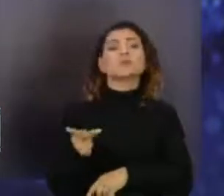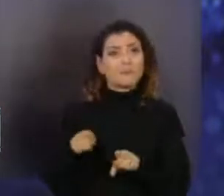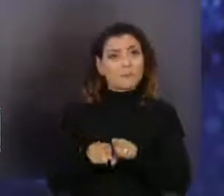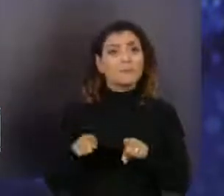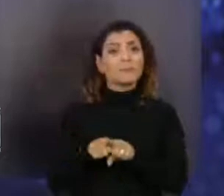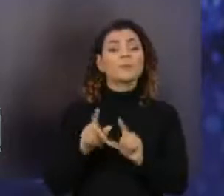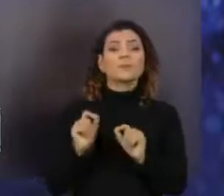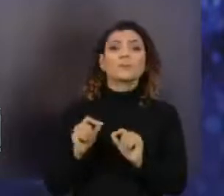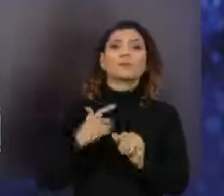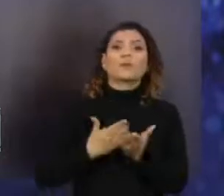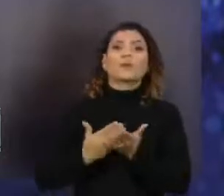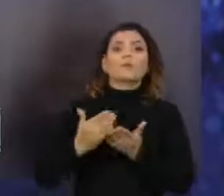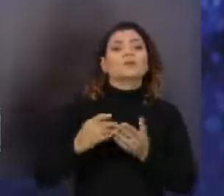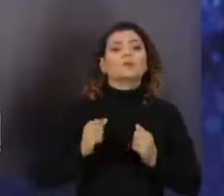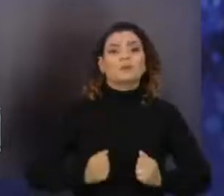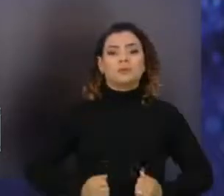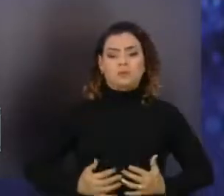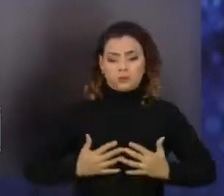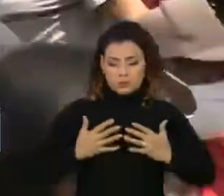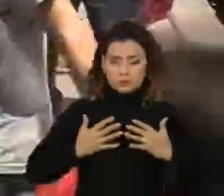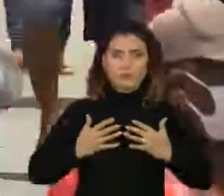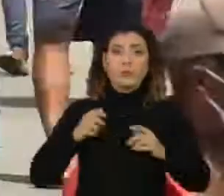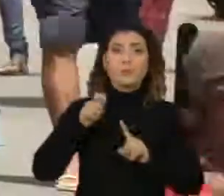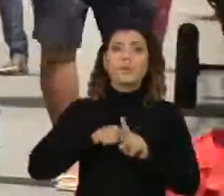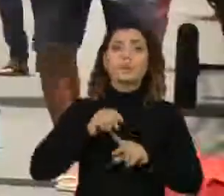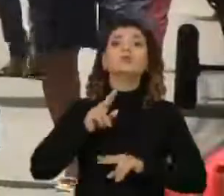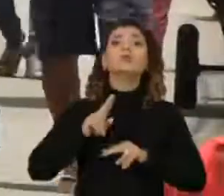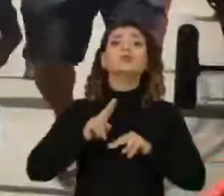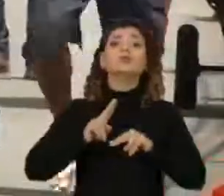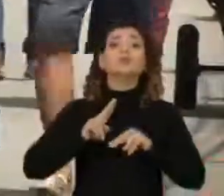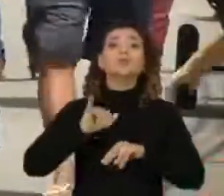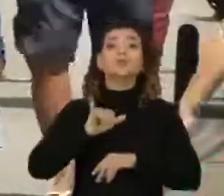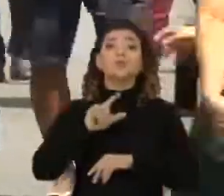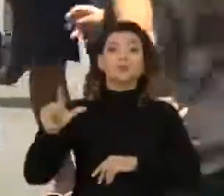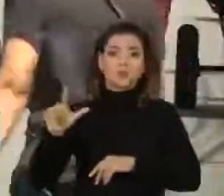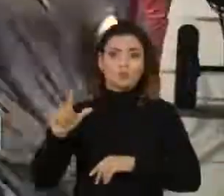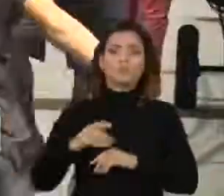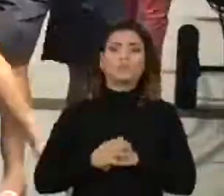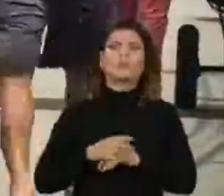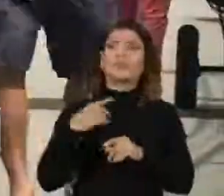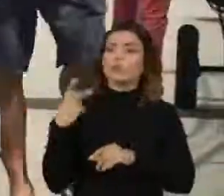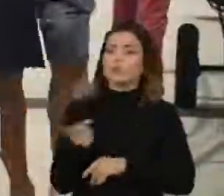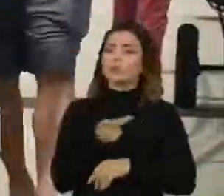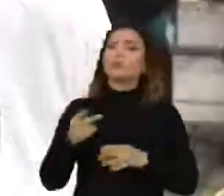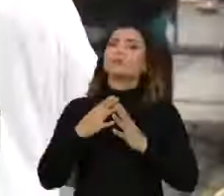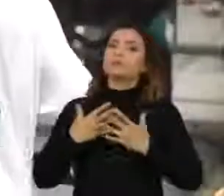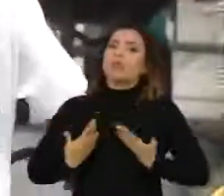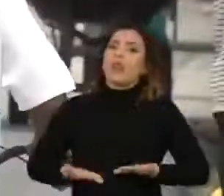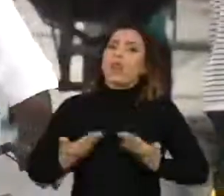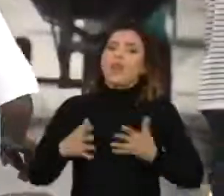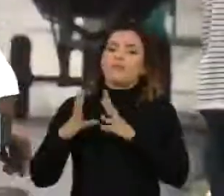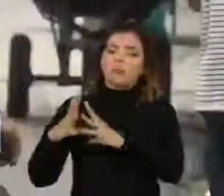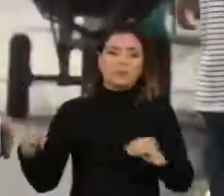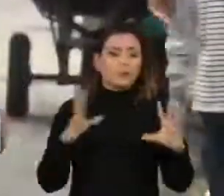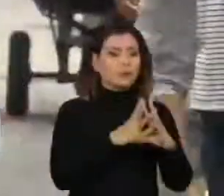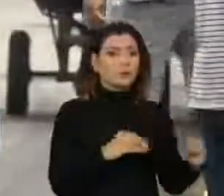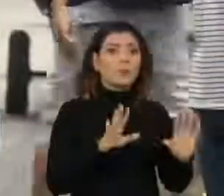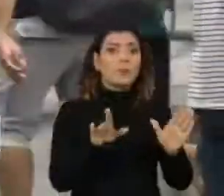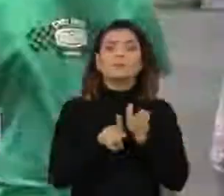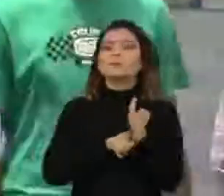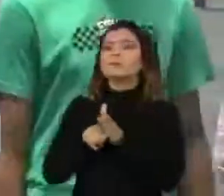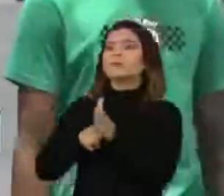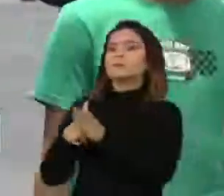iniciaram seus sintomas ainda no mês de julho. Os dois pacientes tiveram sintomas leves e foram curados. A secretaria vai